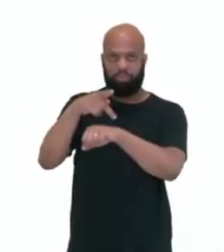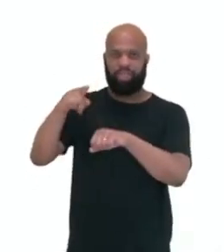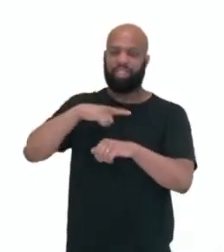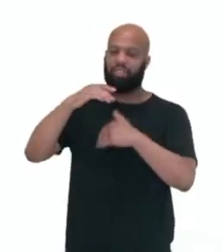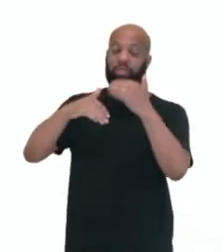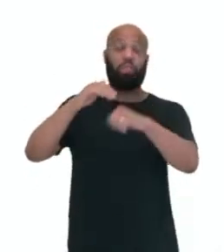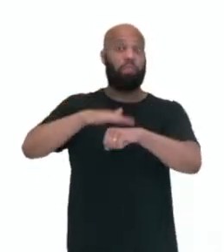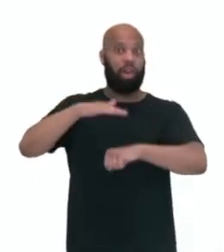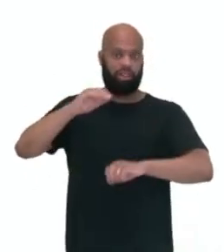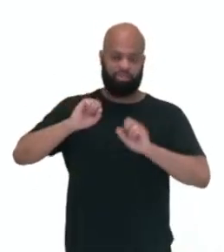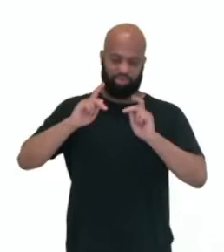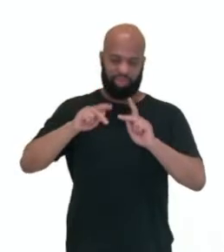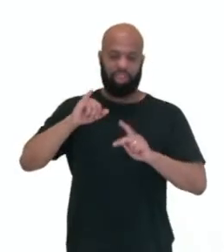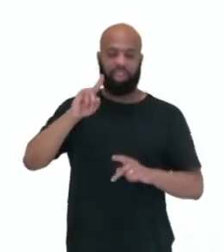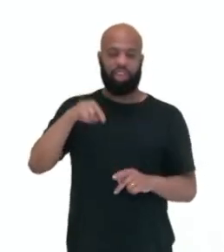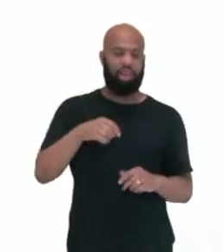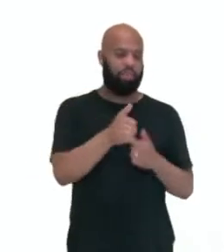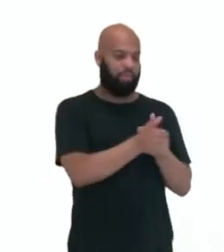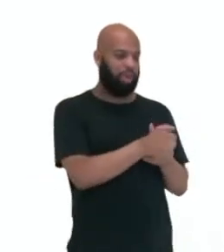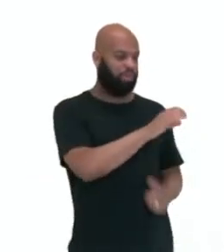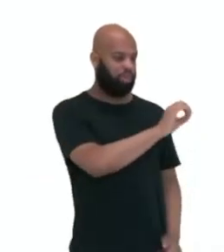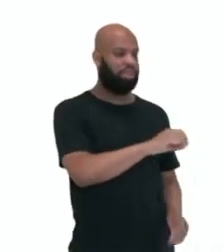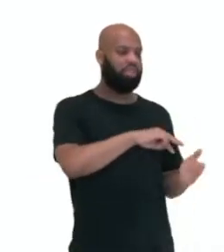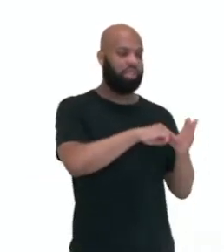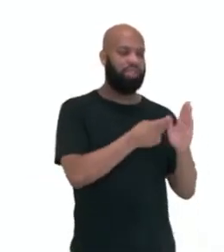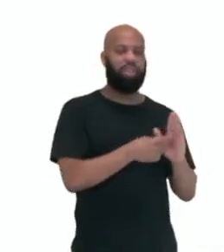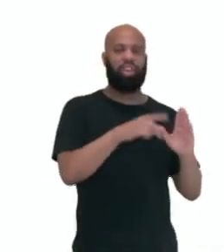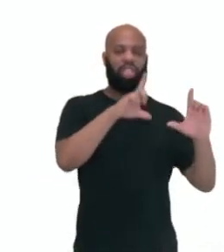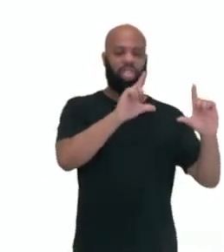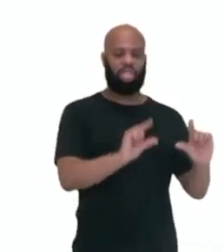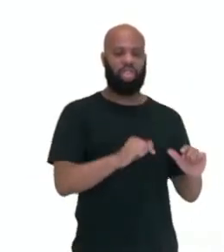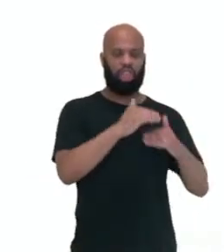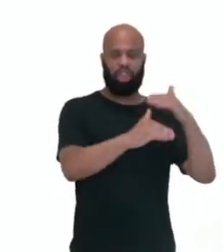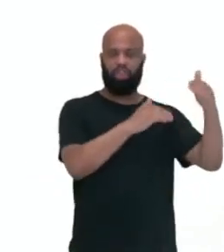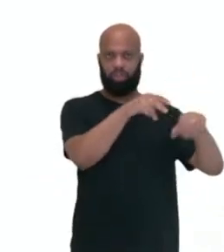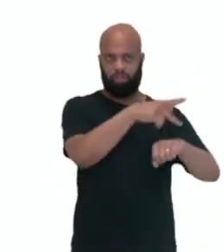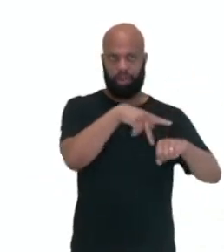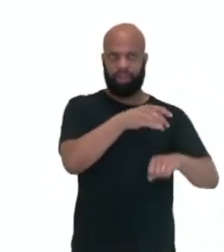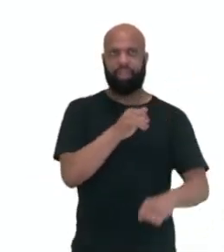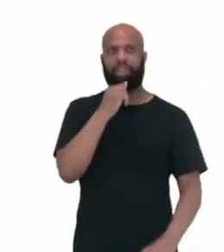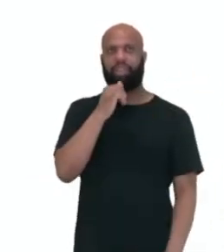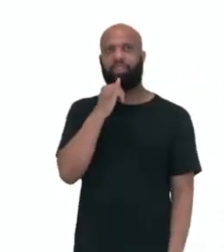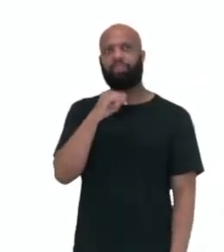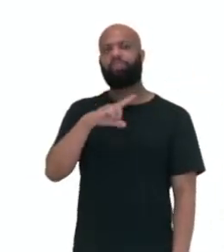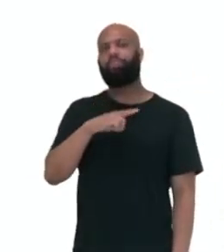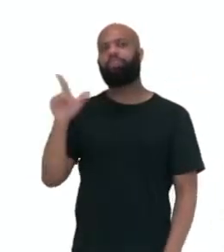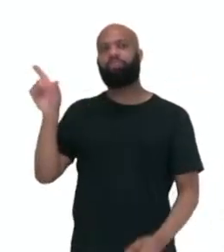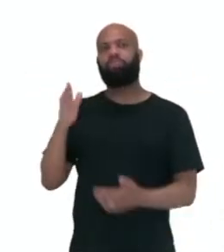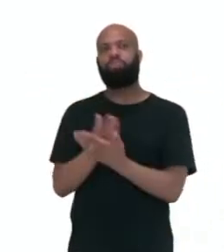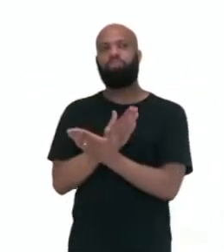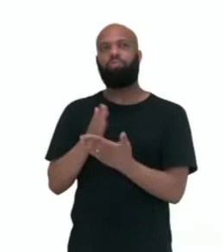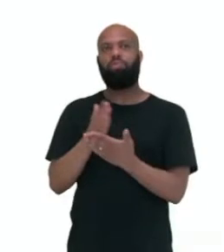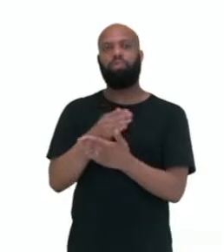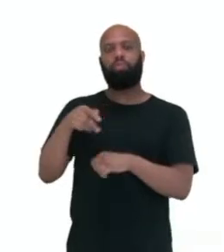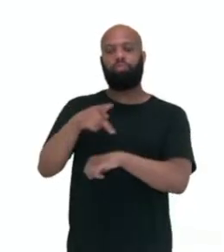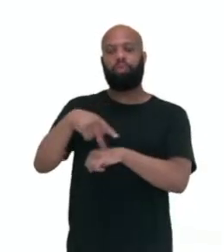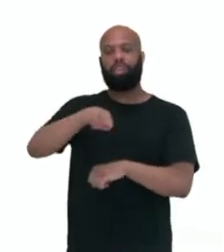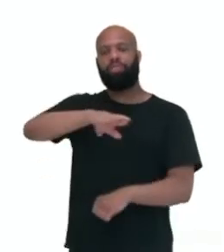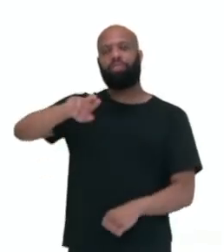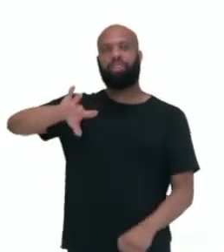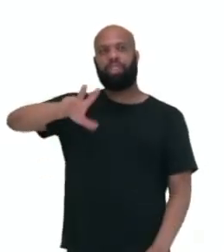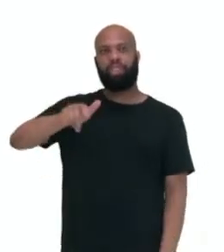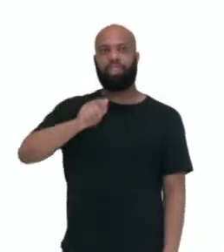desenvolvido é o país. Quanto mais próximo do 0, menos desenvolvido é o país, que é o caso aqui de alguns dos vários países